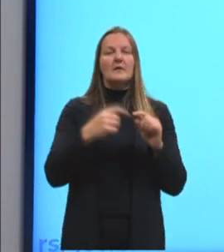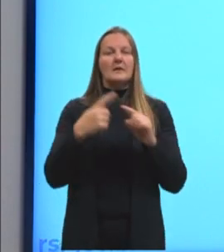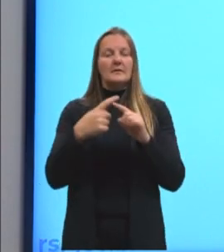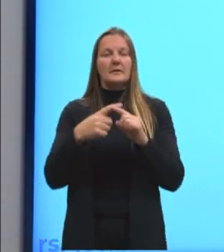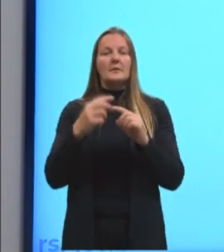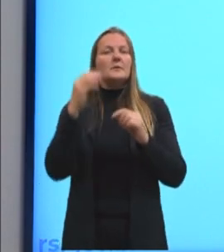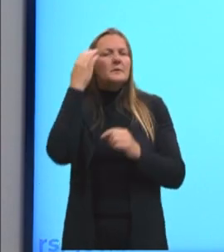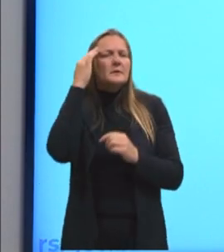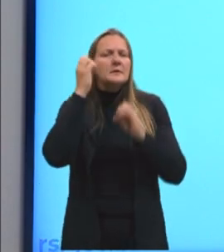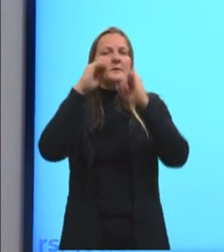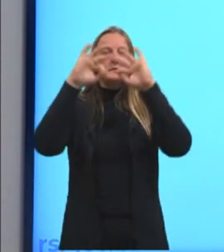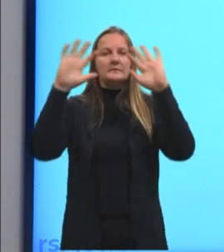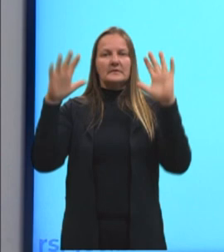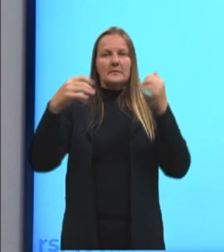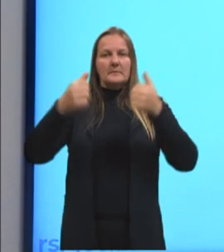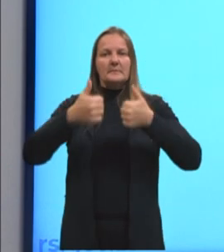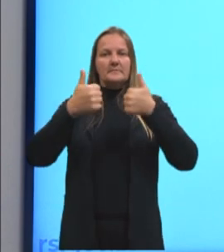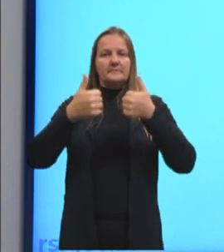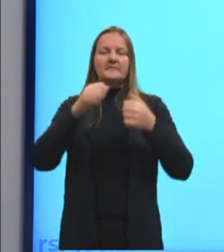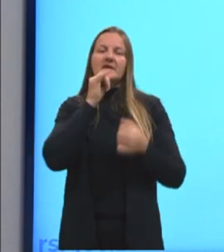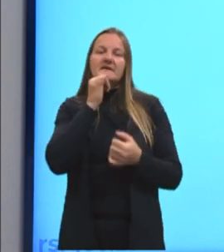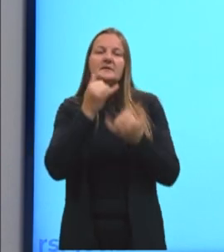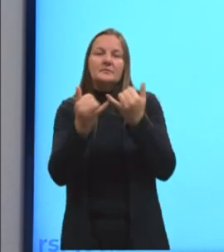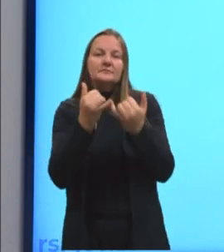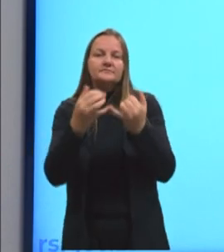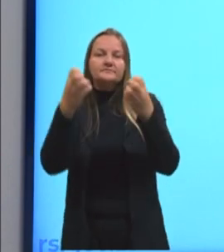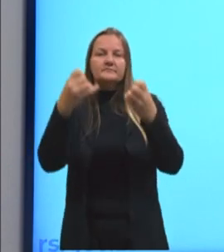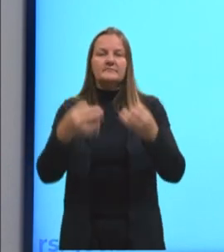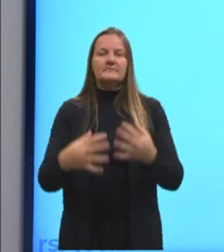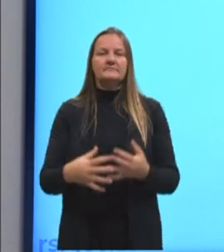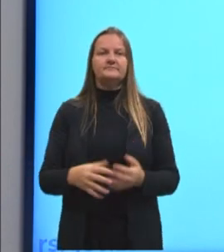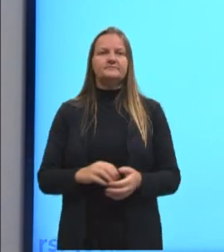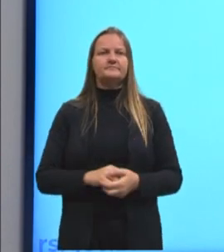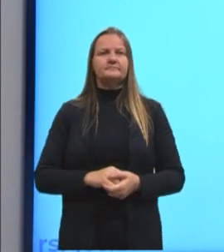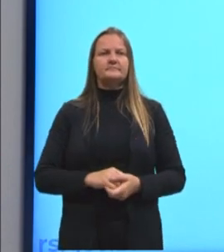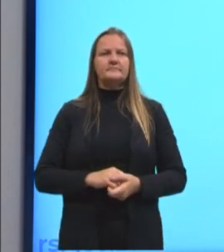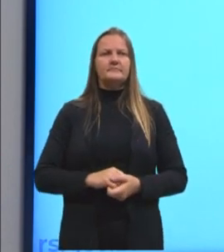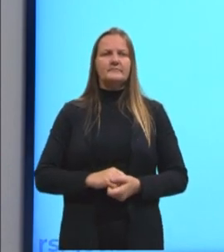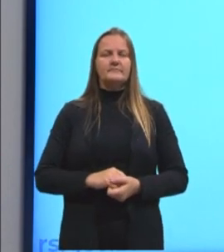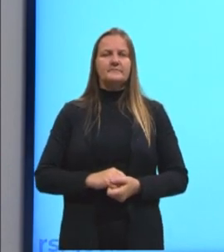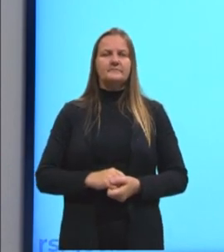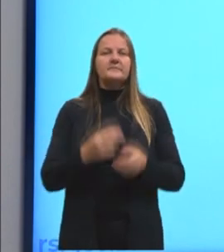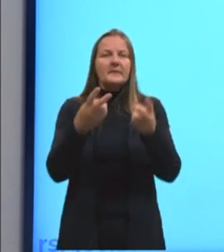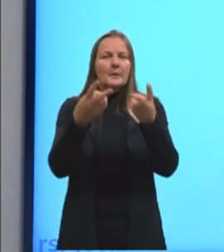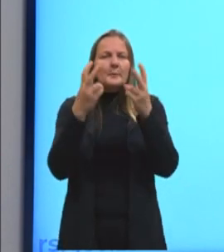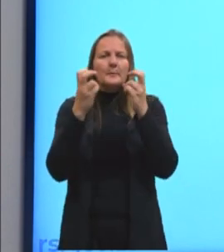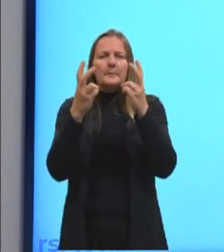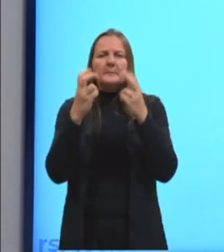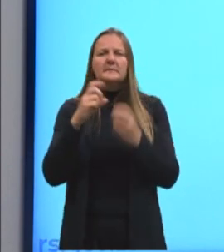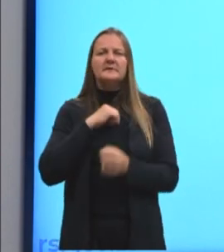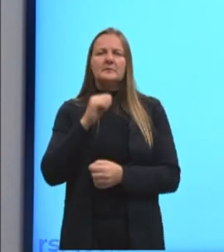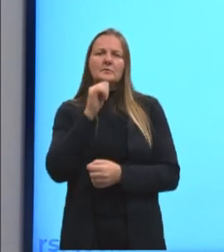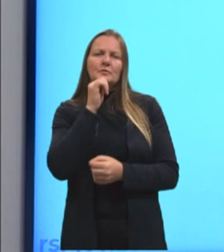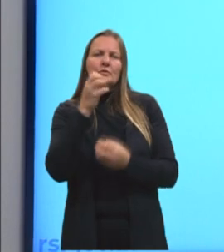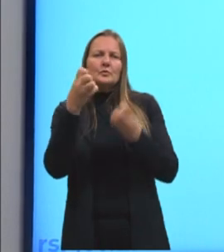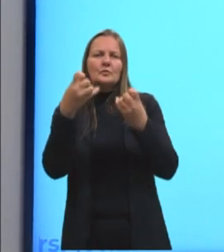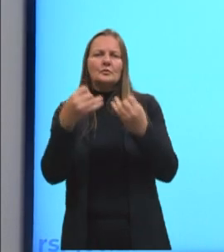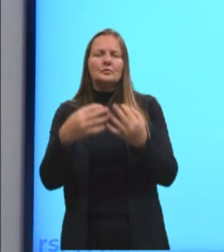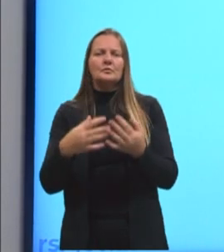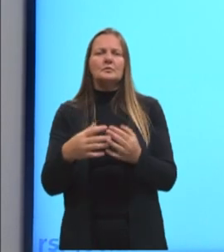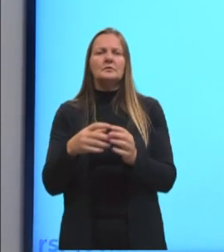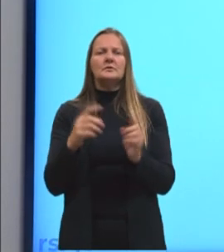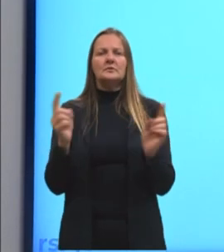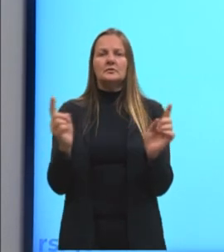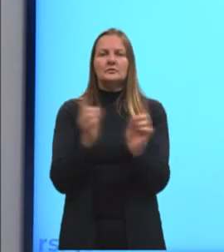gente entender melhor, tá? Por exemplo, se eu tenho ali algumas grandezas e eu vejo que, ah, dessa grandeza para